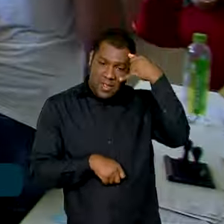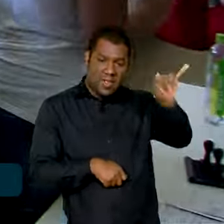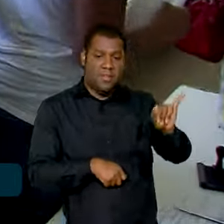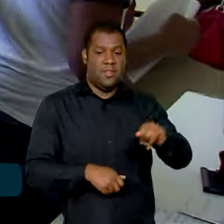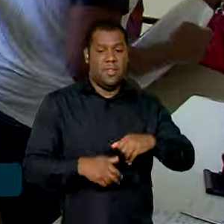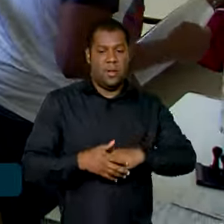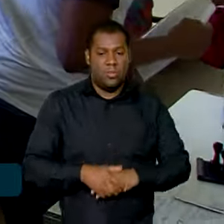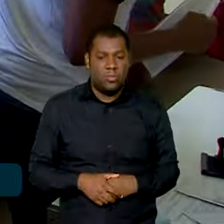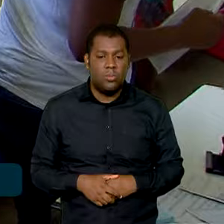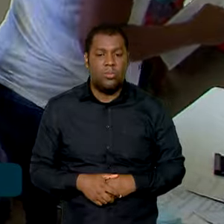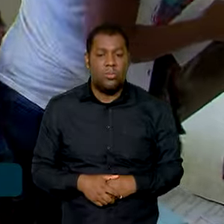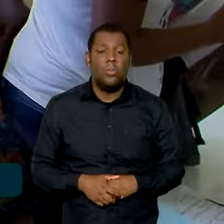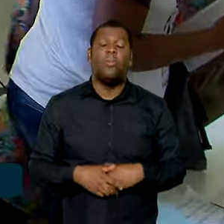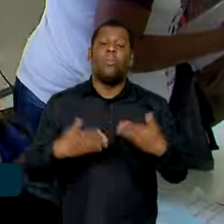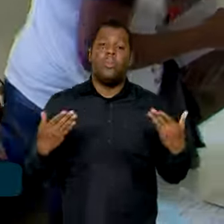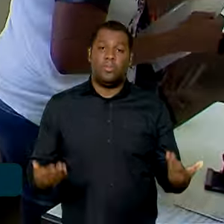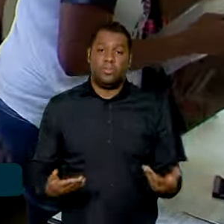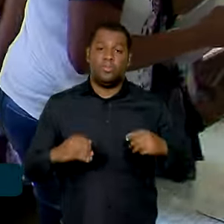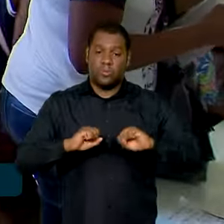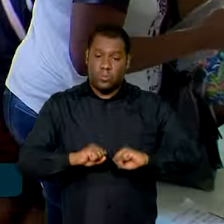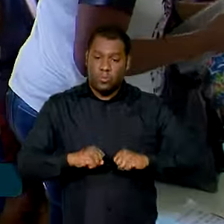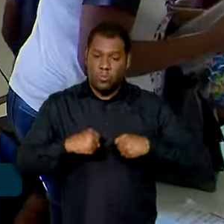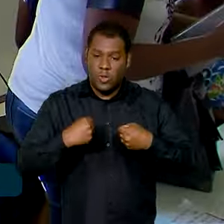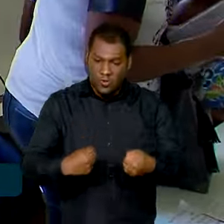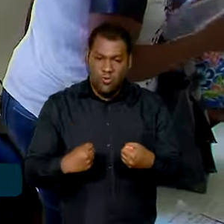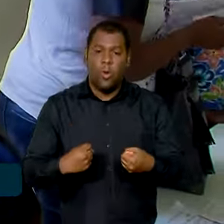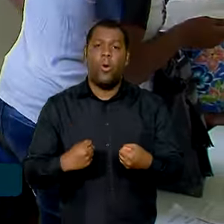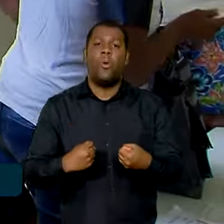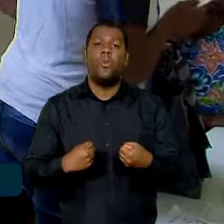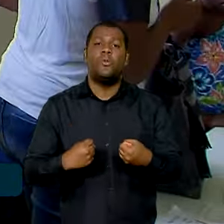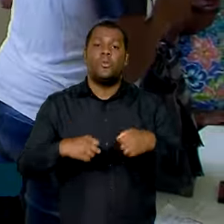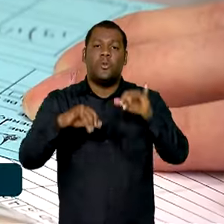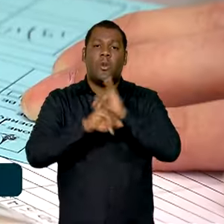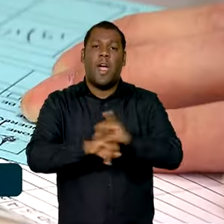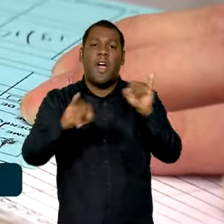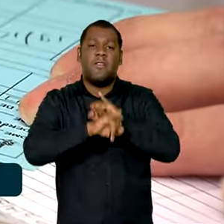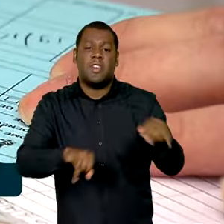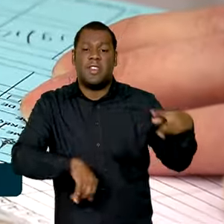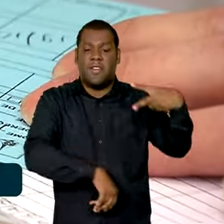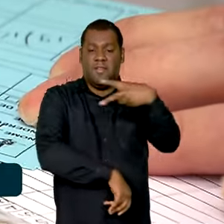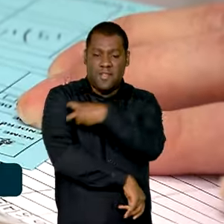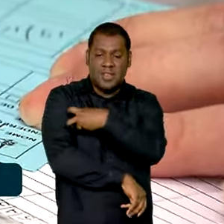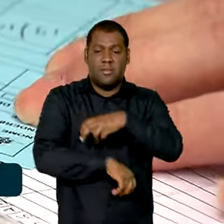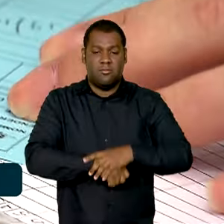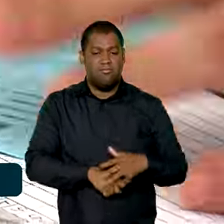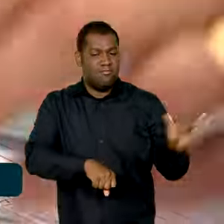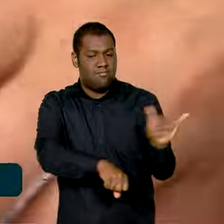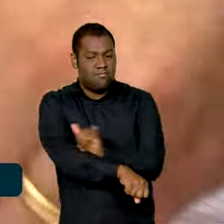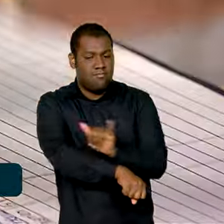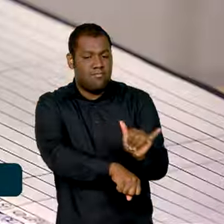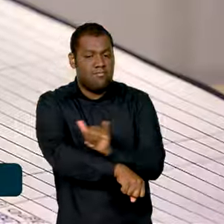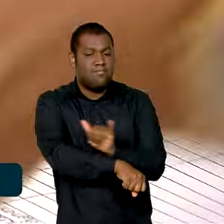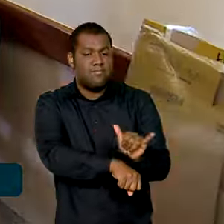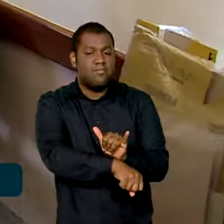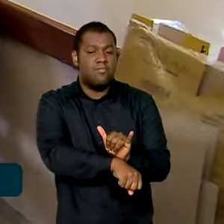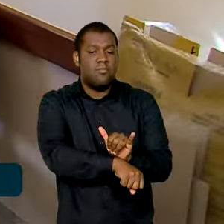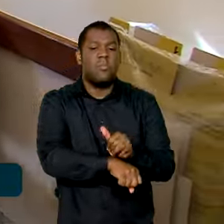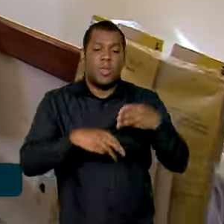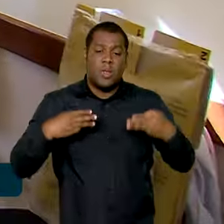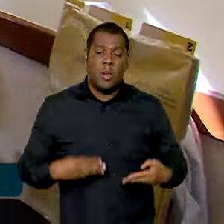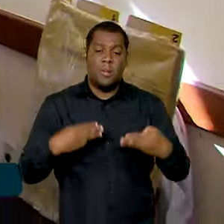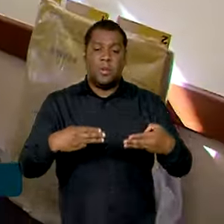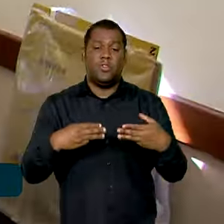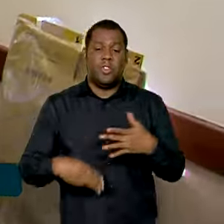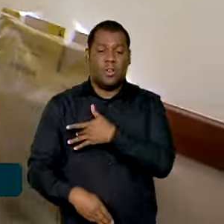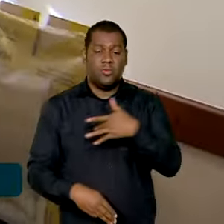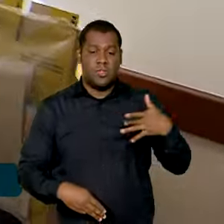é mais uma etapa do Movimento Nacional pela Vacinação, com uma ação que reforça o compromisso do Ministério